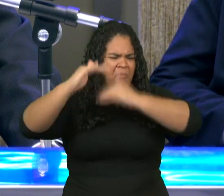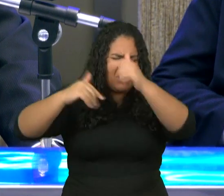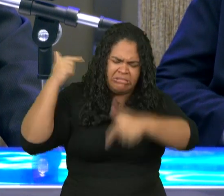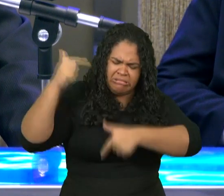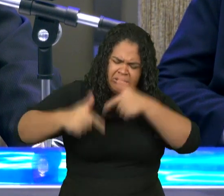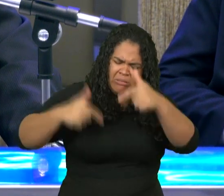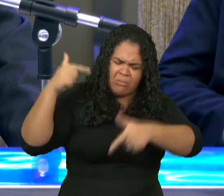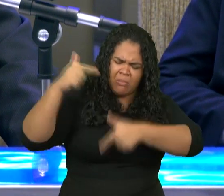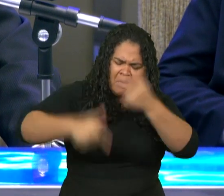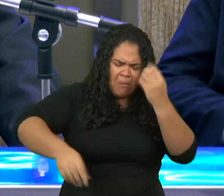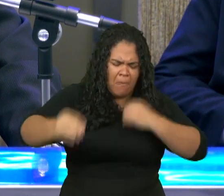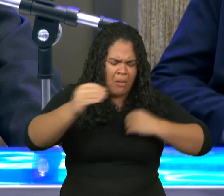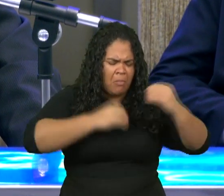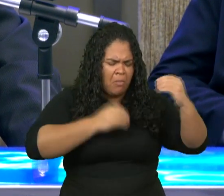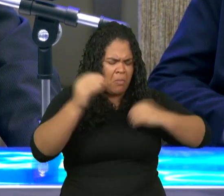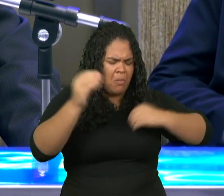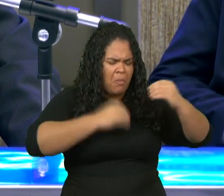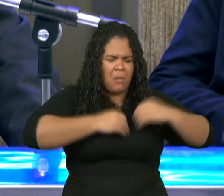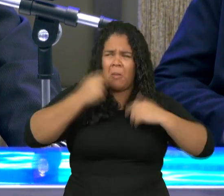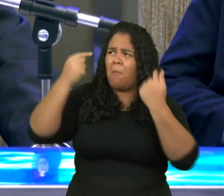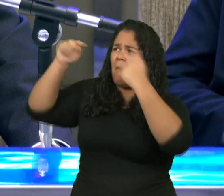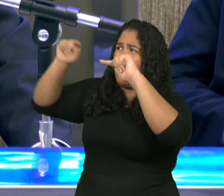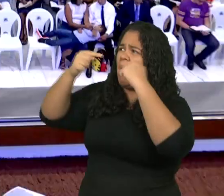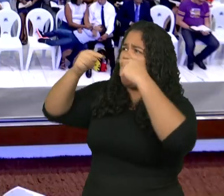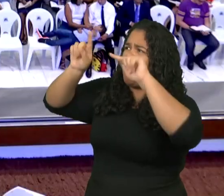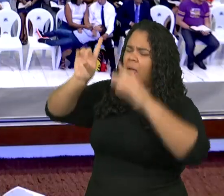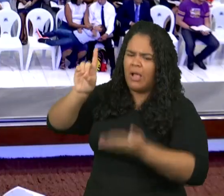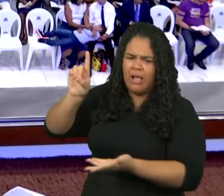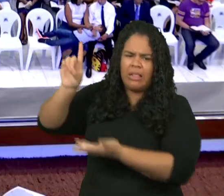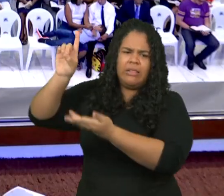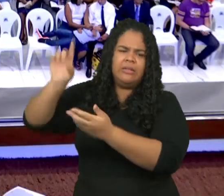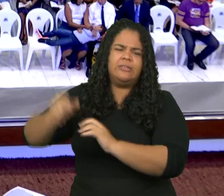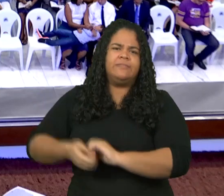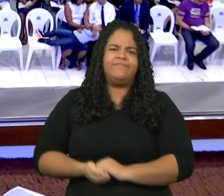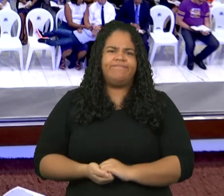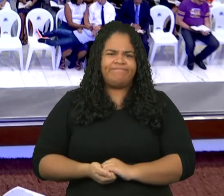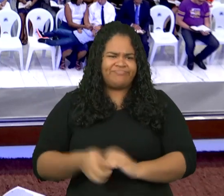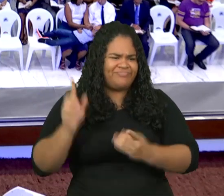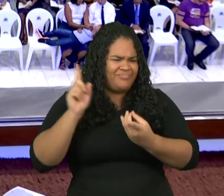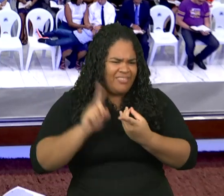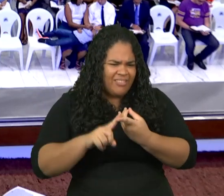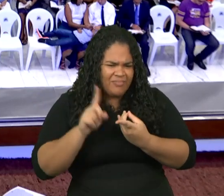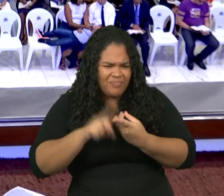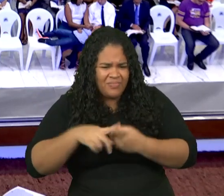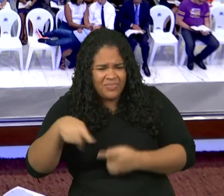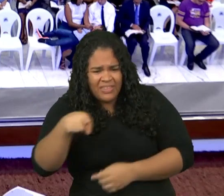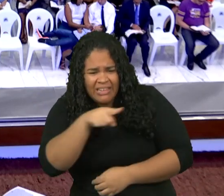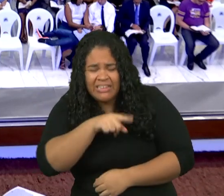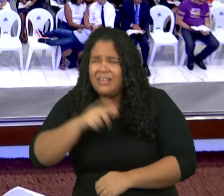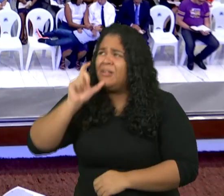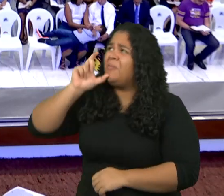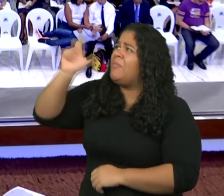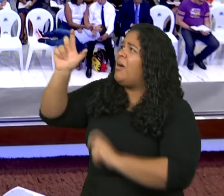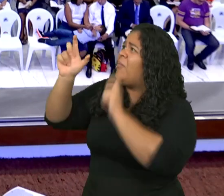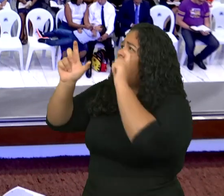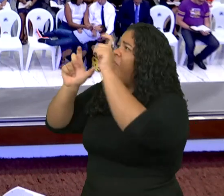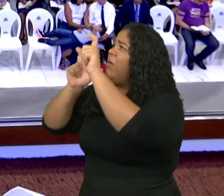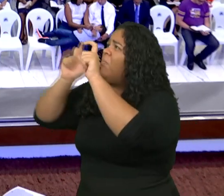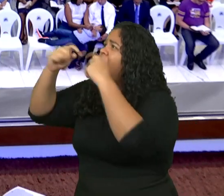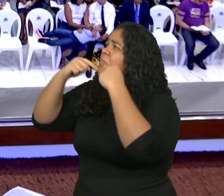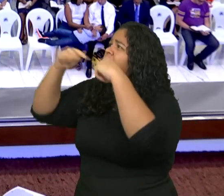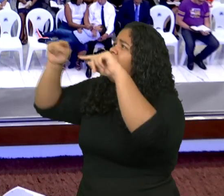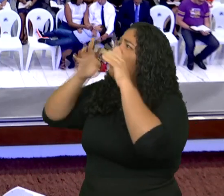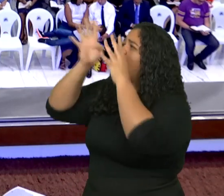que impiamente cometeram, e por todas as duras palavras que ímpios pecadores